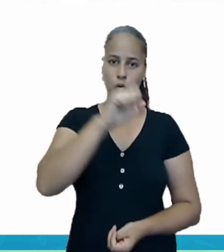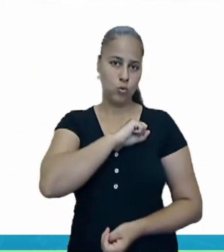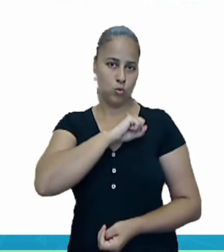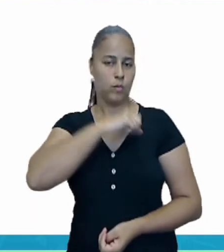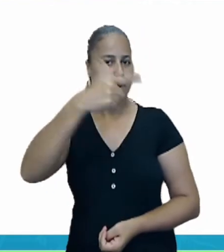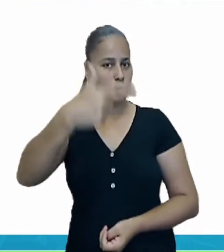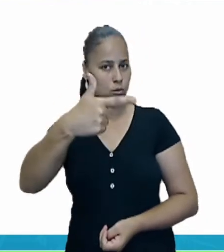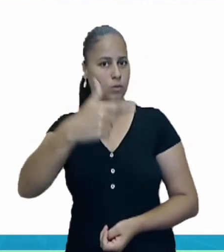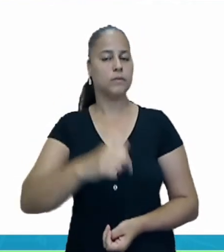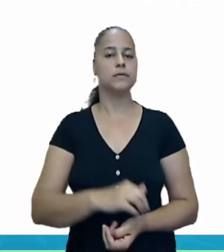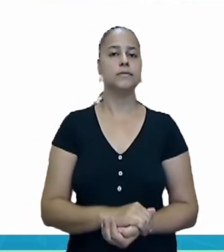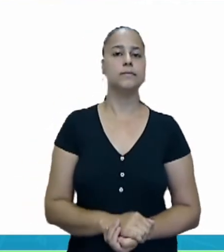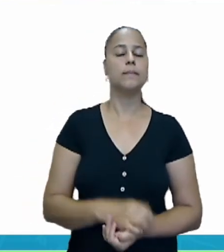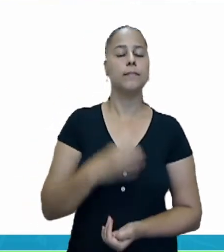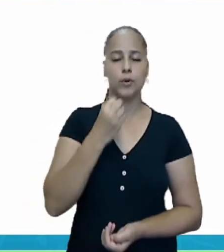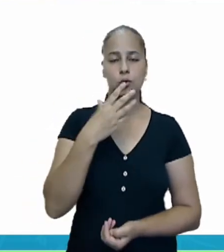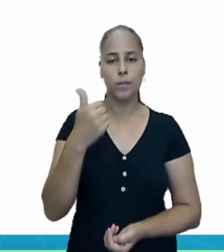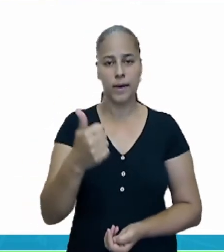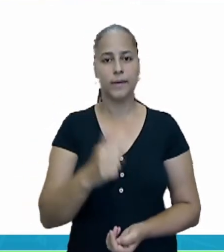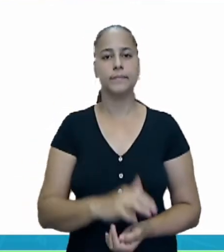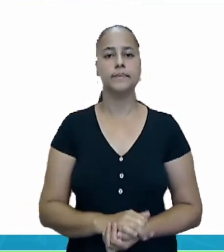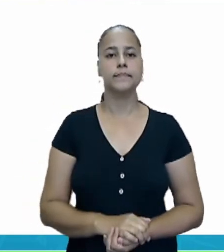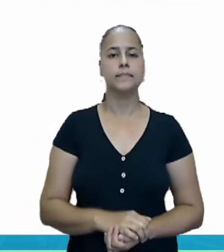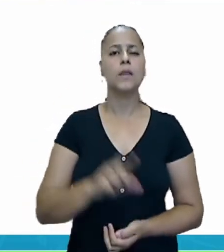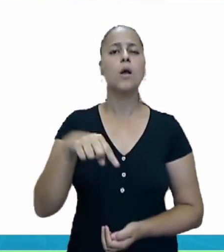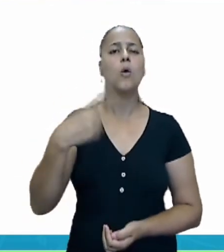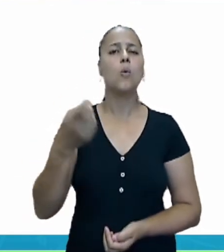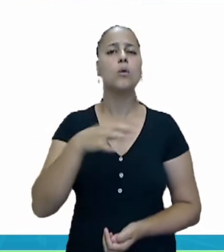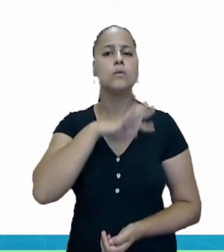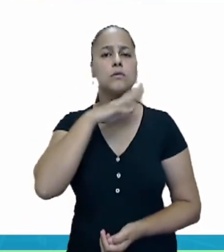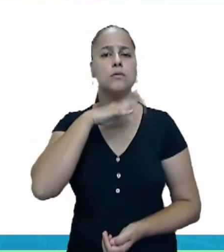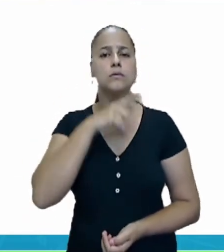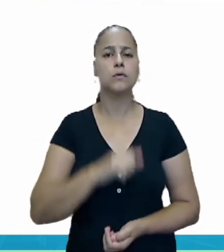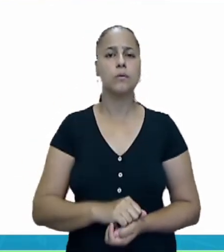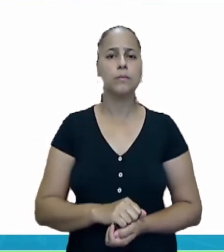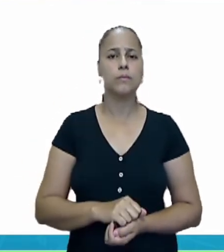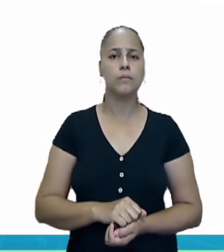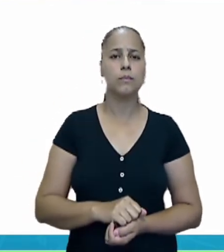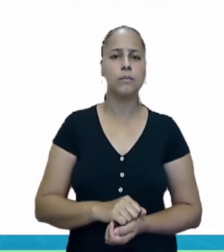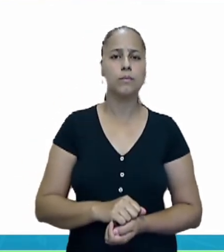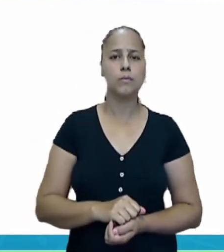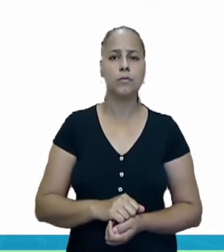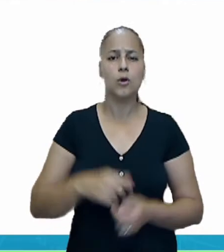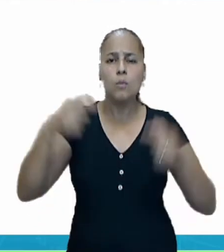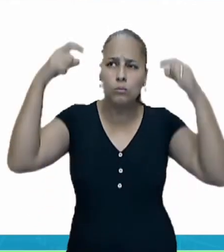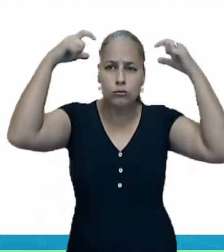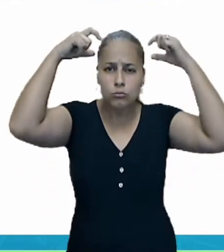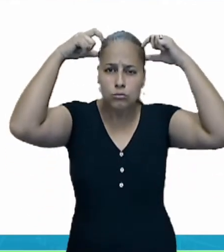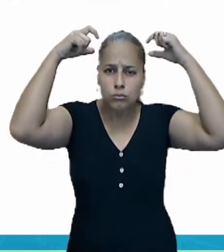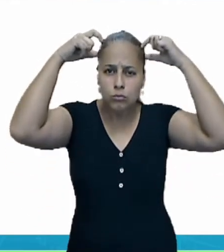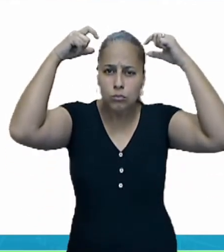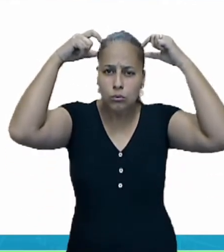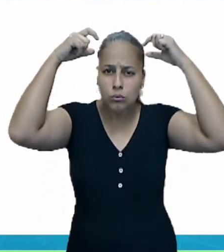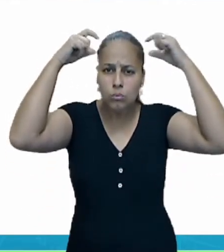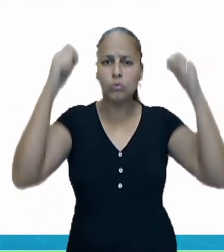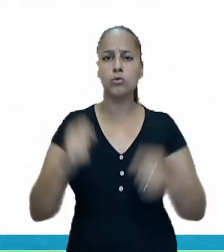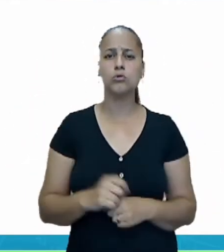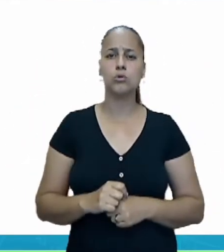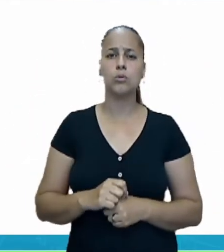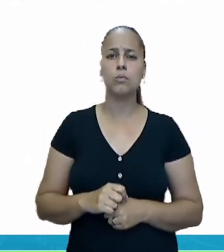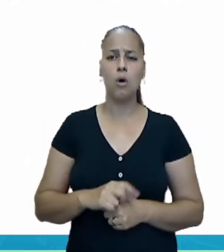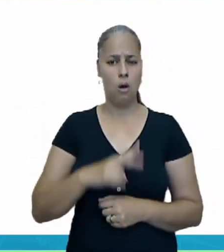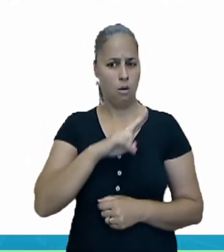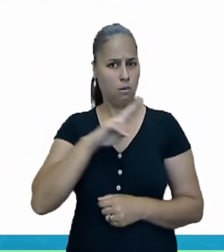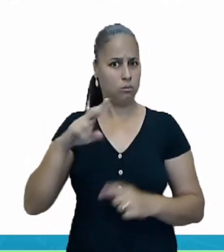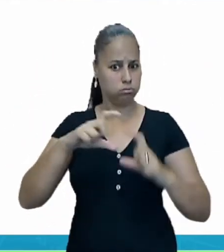Muito bem. Aqui, nós temos o hipopótamo. Vamos fazer